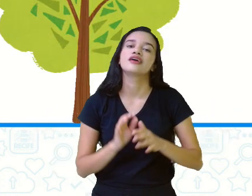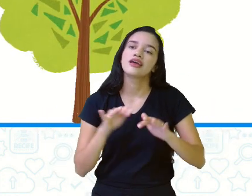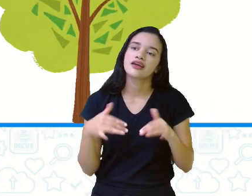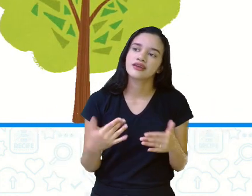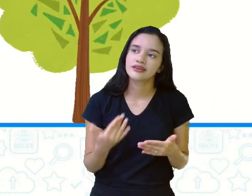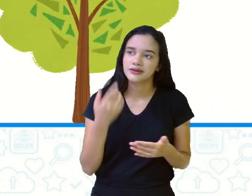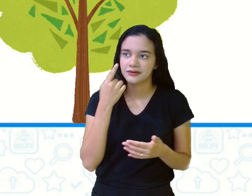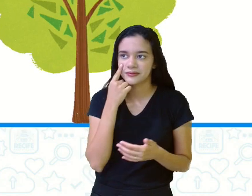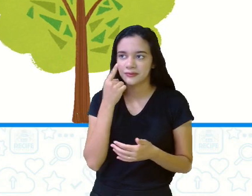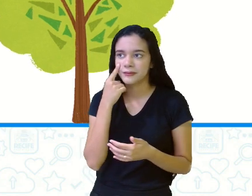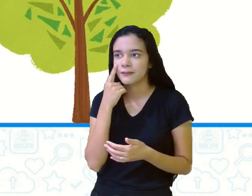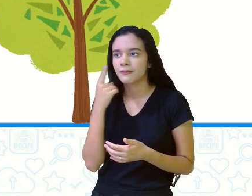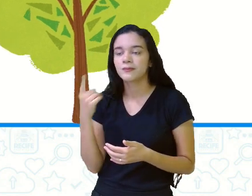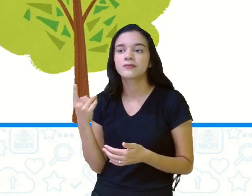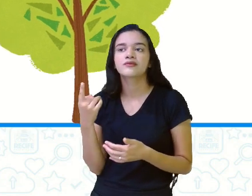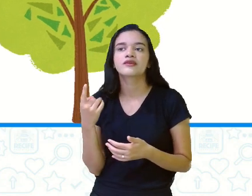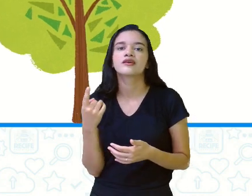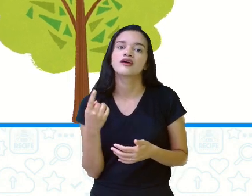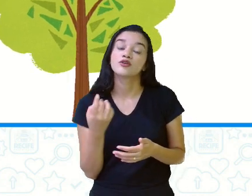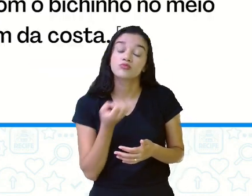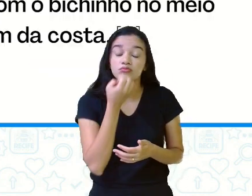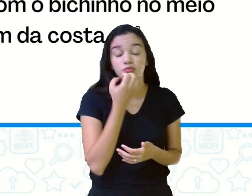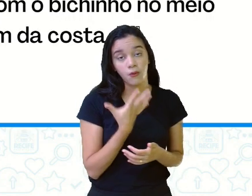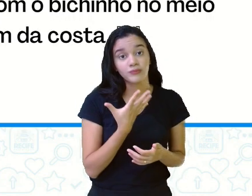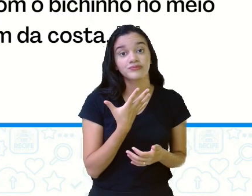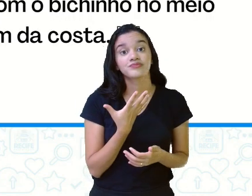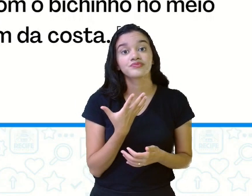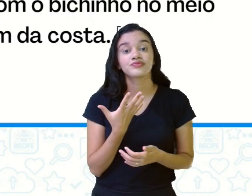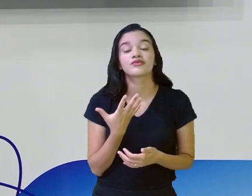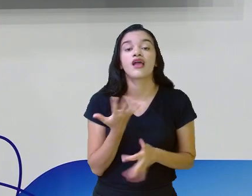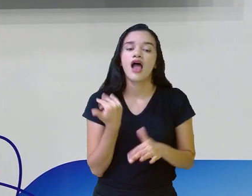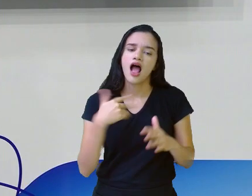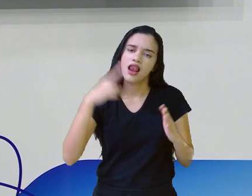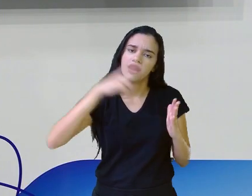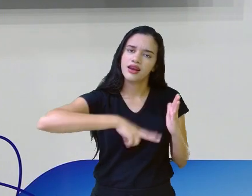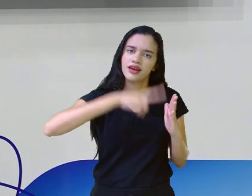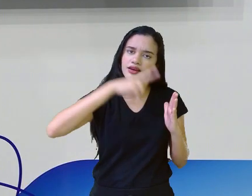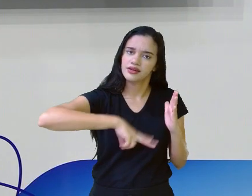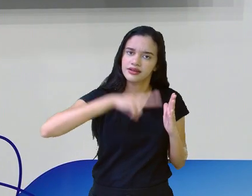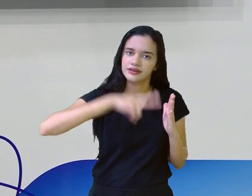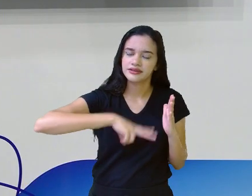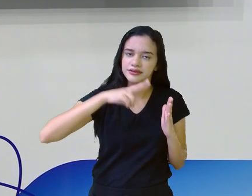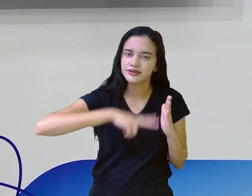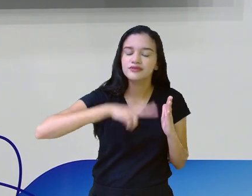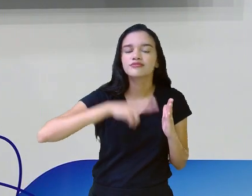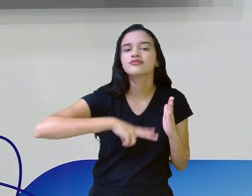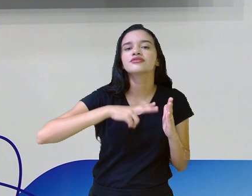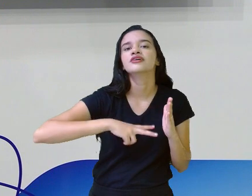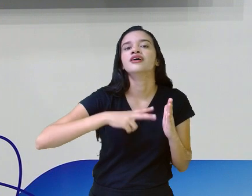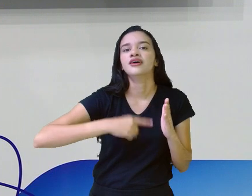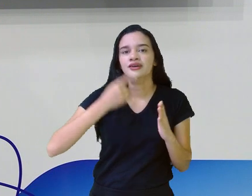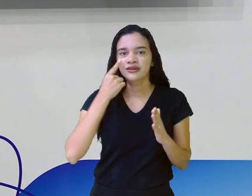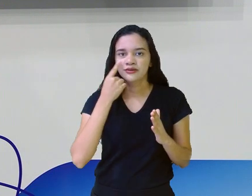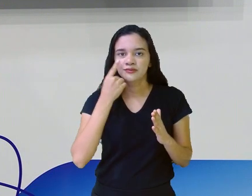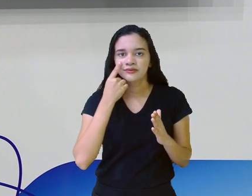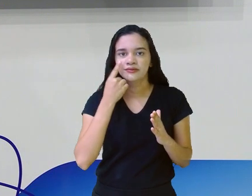folhinho, ó. Bom, diante da leitura aqui que eu fiz, vocês aí, ó,